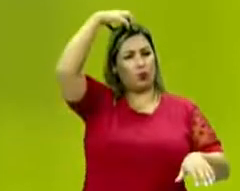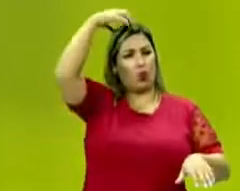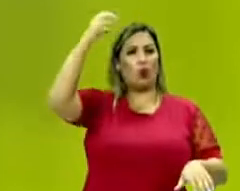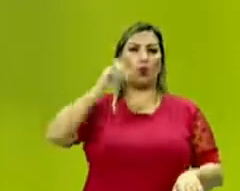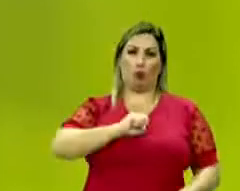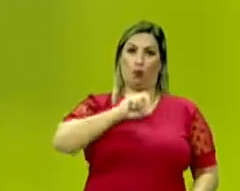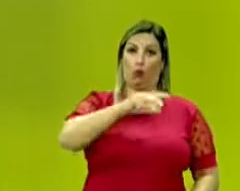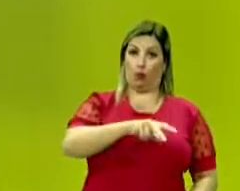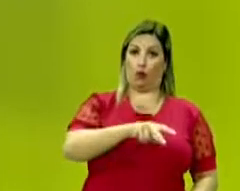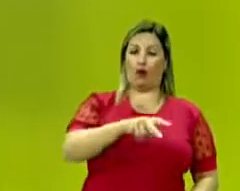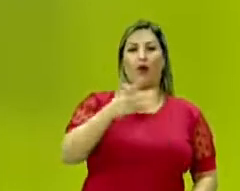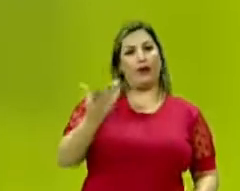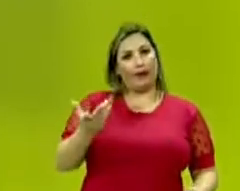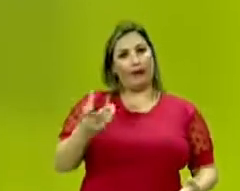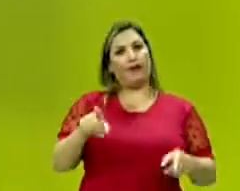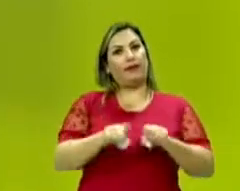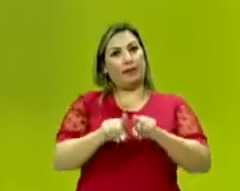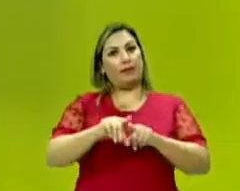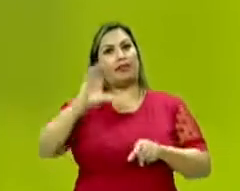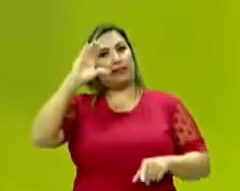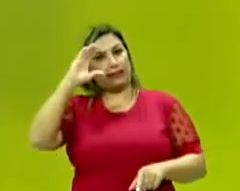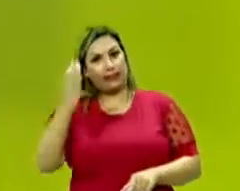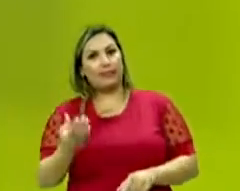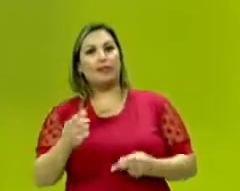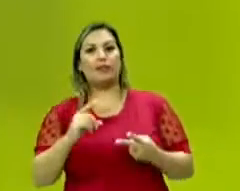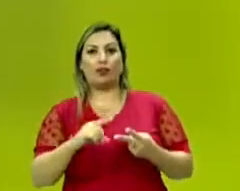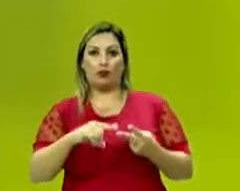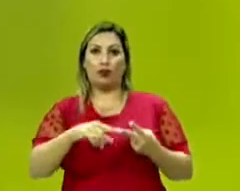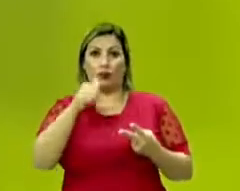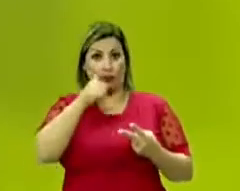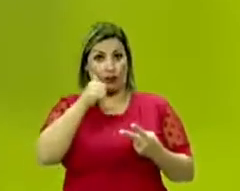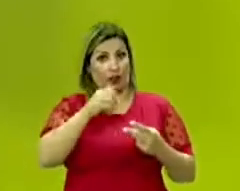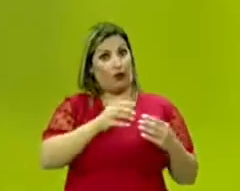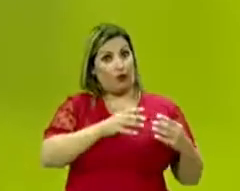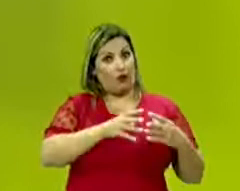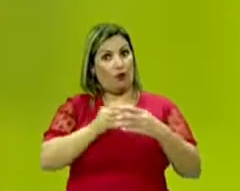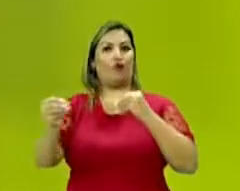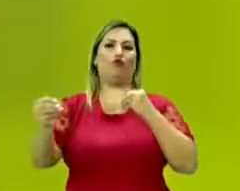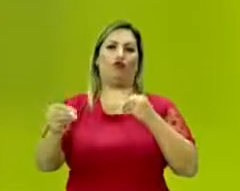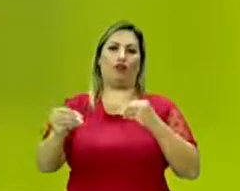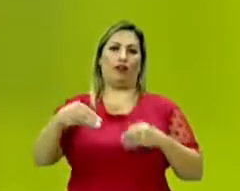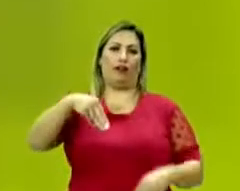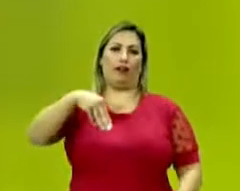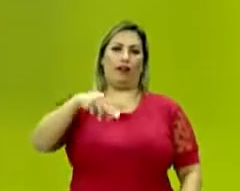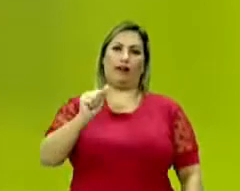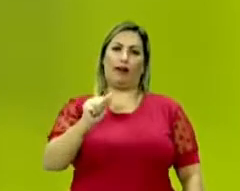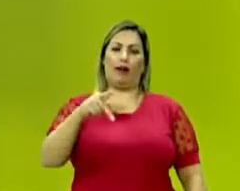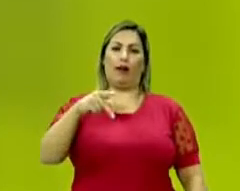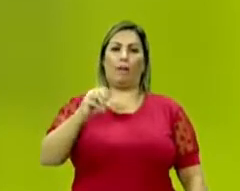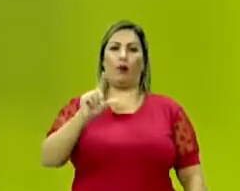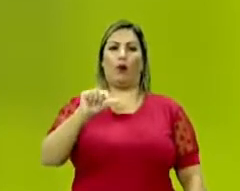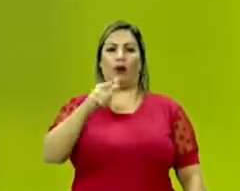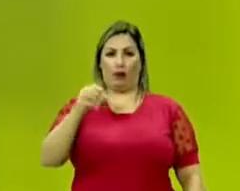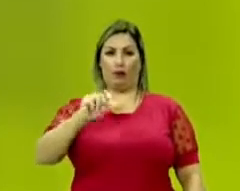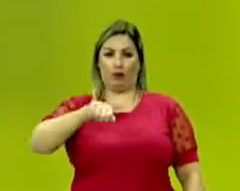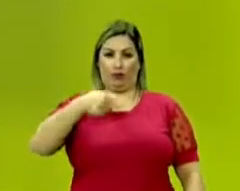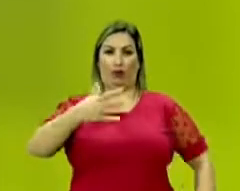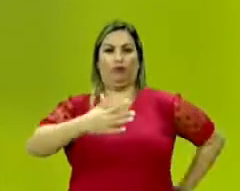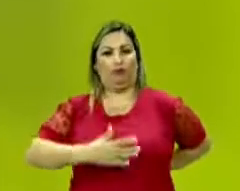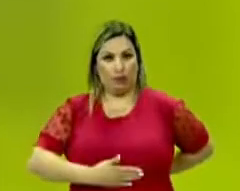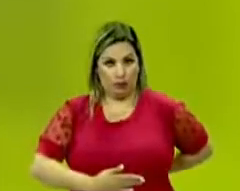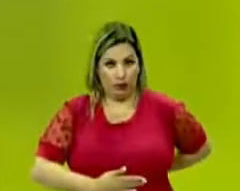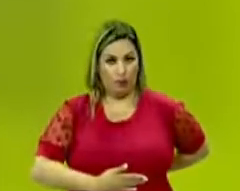que era, teria também decidido por fugir de Napoleão, tendo em vista que Portugal